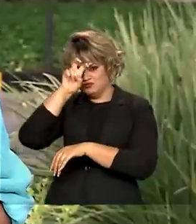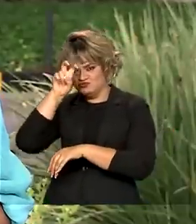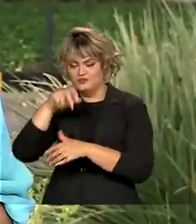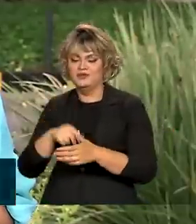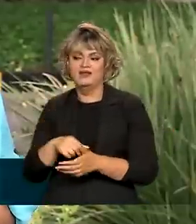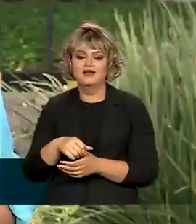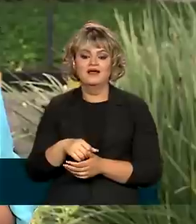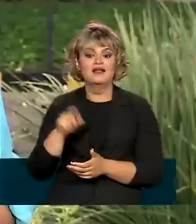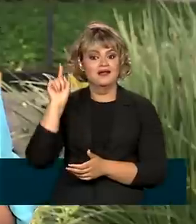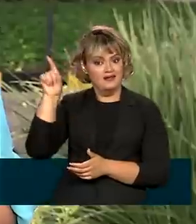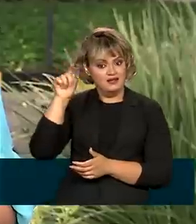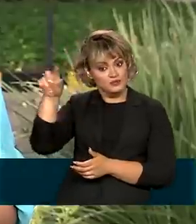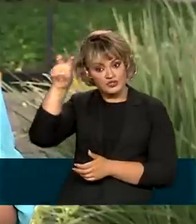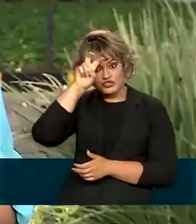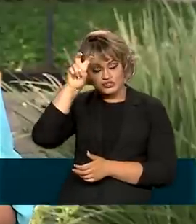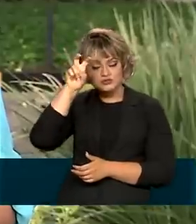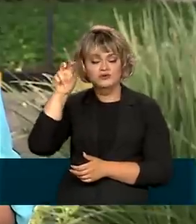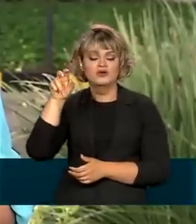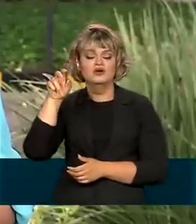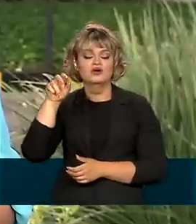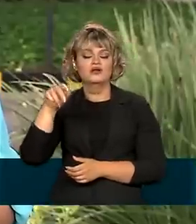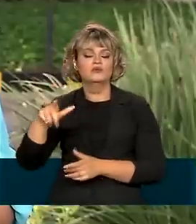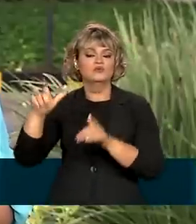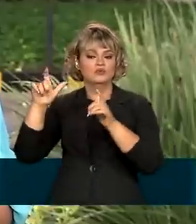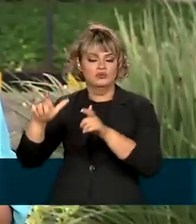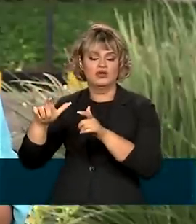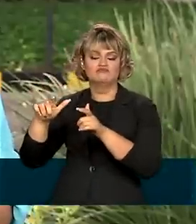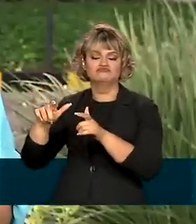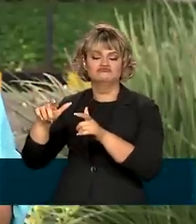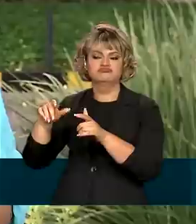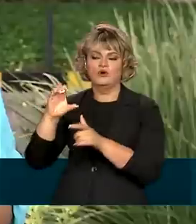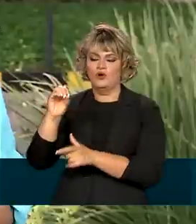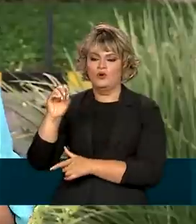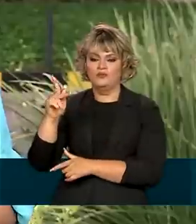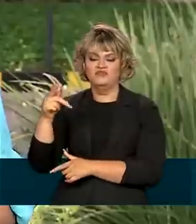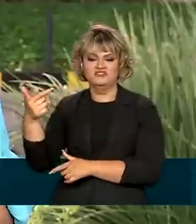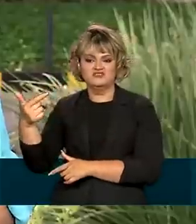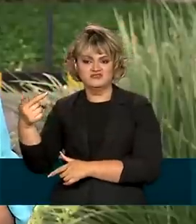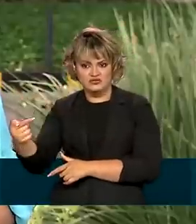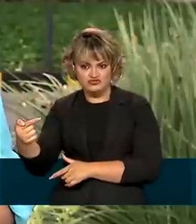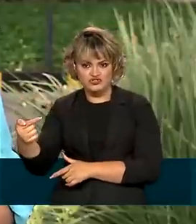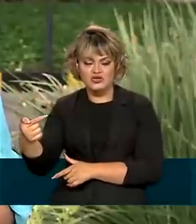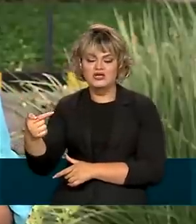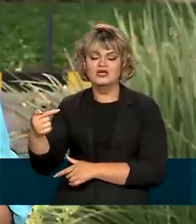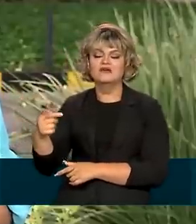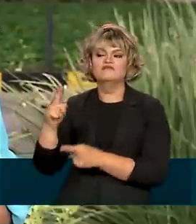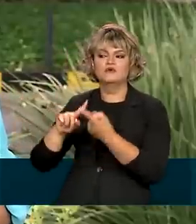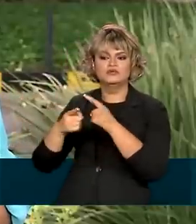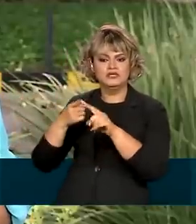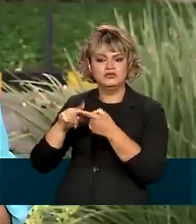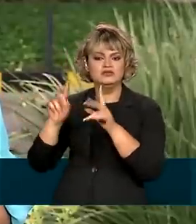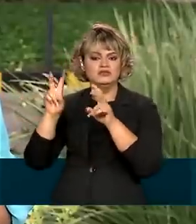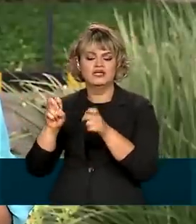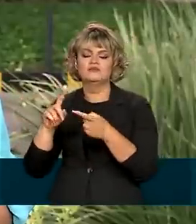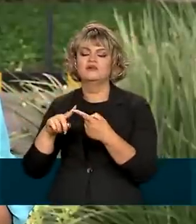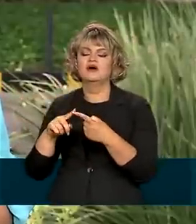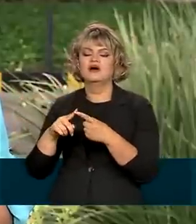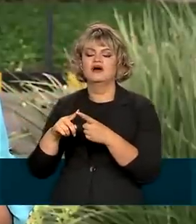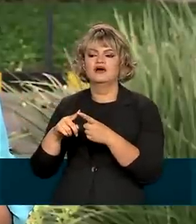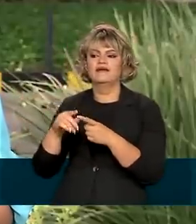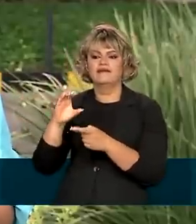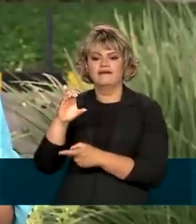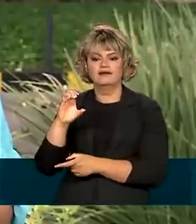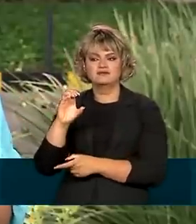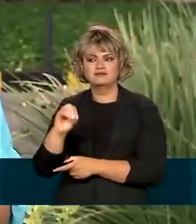Lá começam os trabalhos no Pavilhão Brasileiro, que fica na COP27. Hoje vão ser discutidos temas como o mercado global de